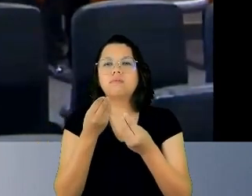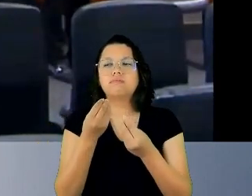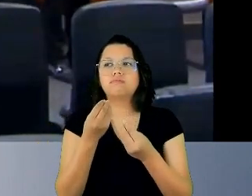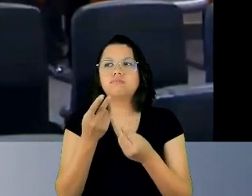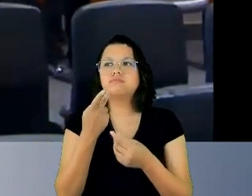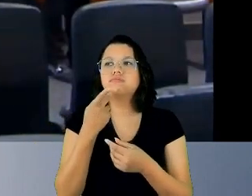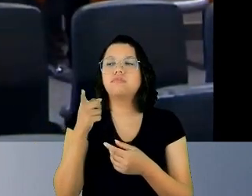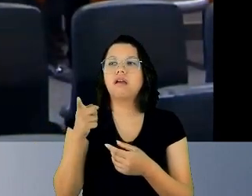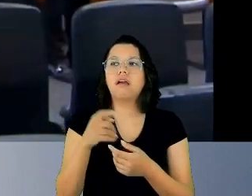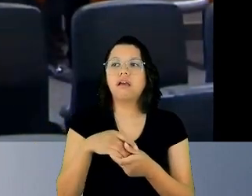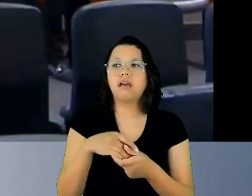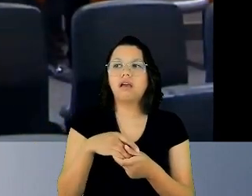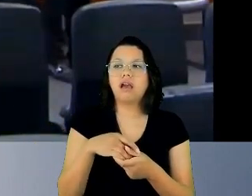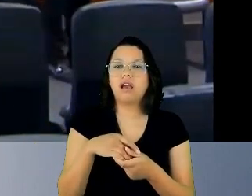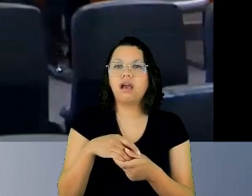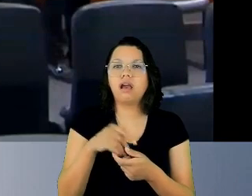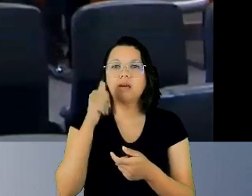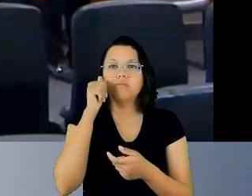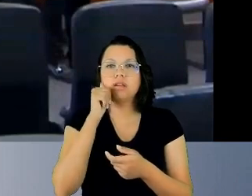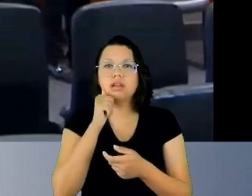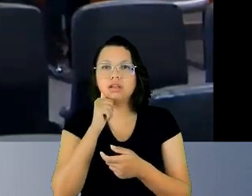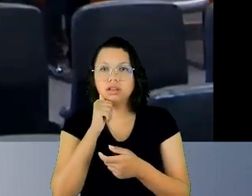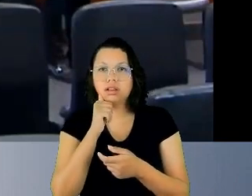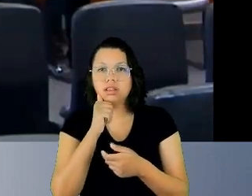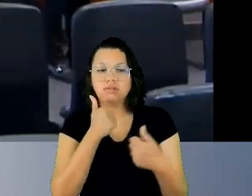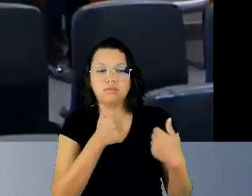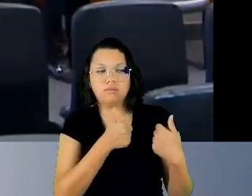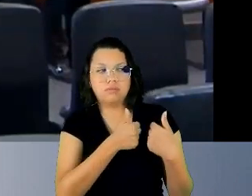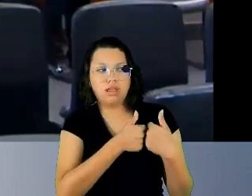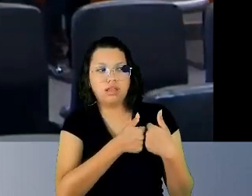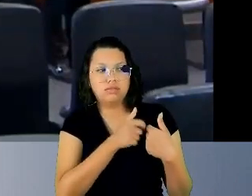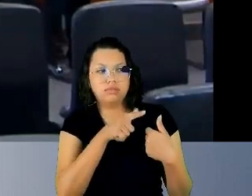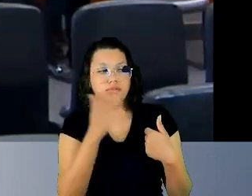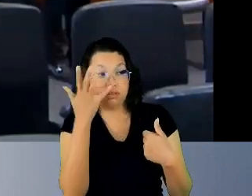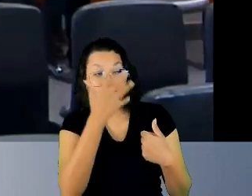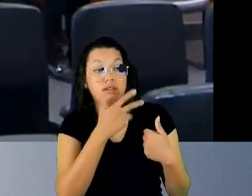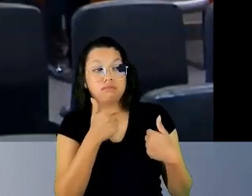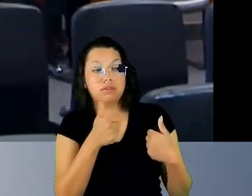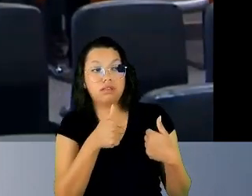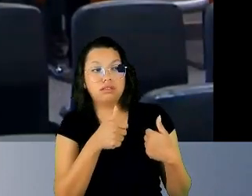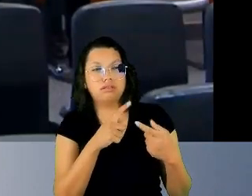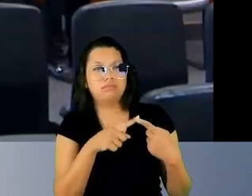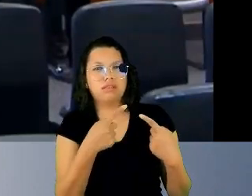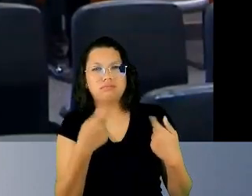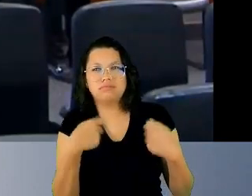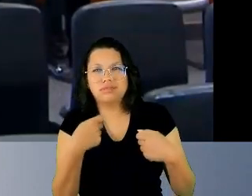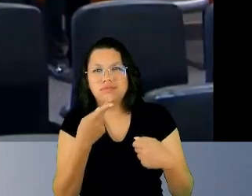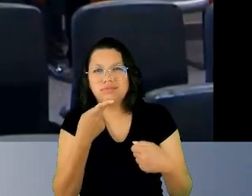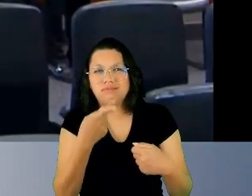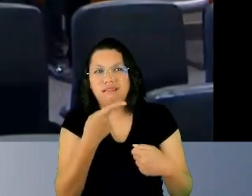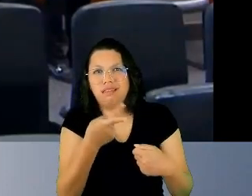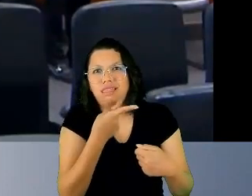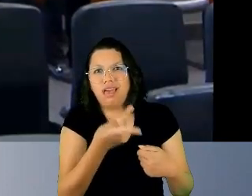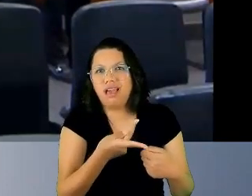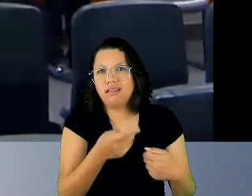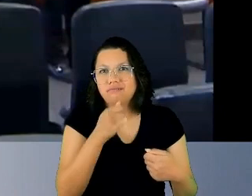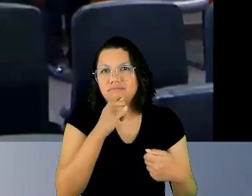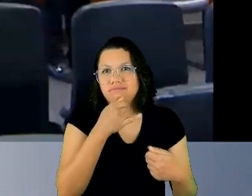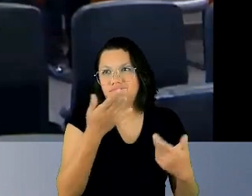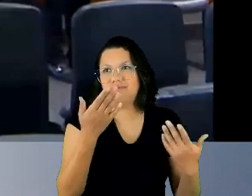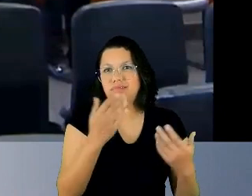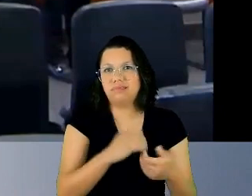passou perto de você e realmente você achou ela bonita, mas, às vezes, é desnecessário você fazer um comentário infeliz, tipo,